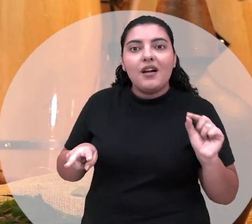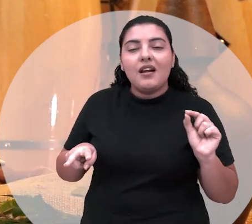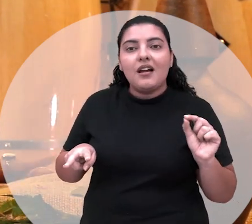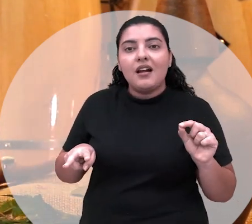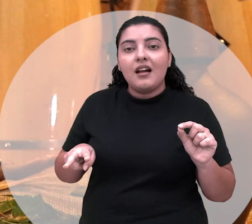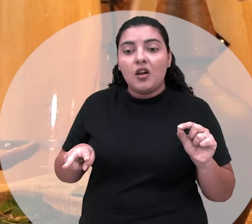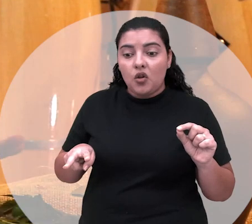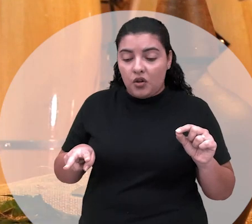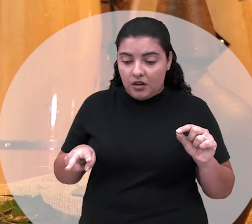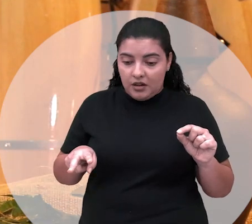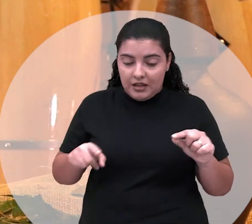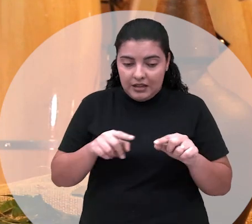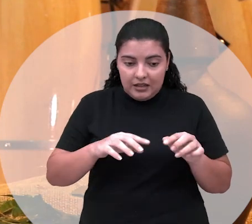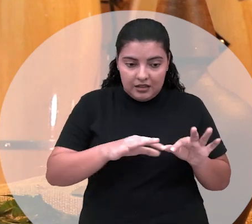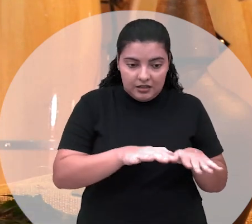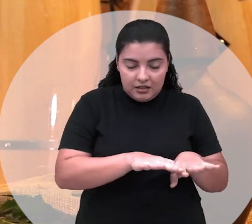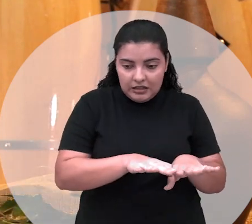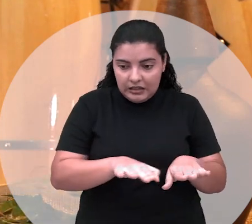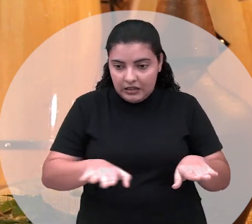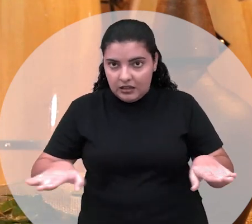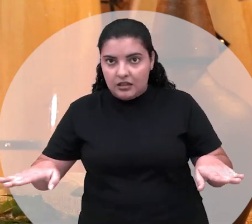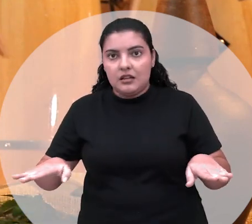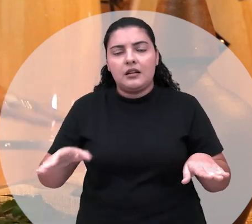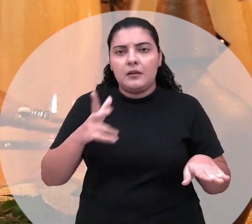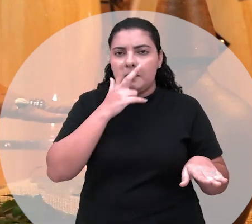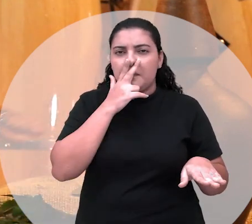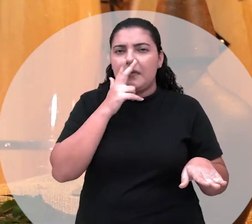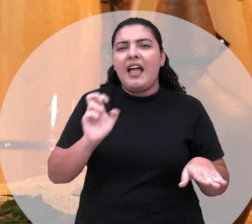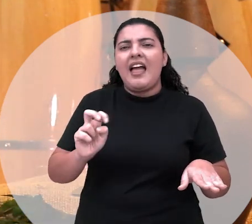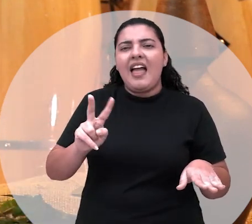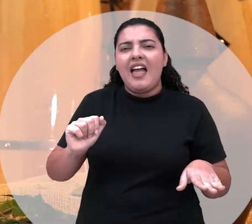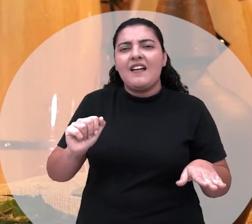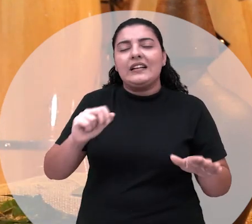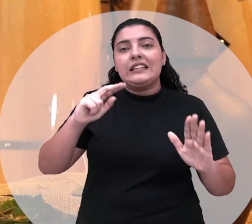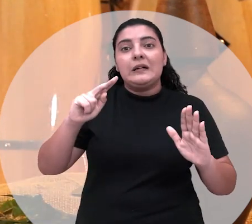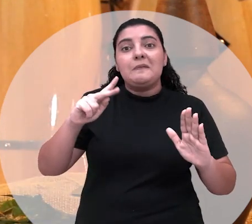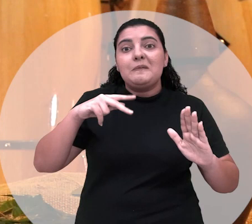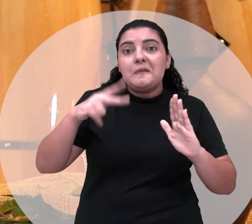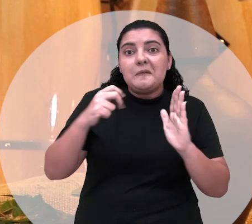o chão inteiro do terreiro era coberto de dadada costa, uma éva que se usa na urbana.